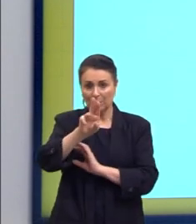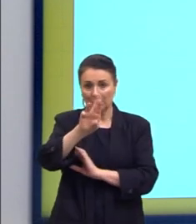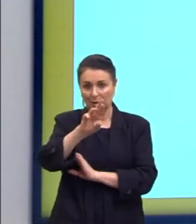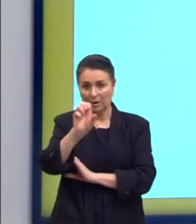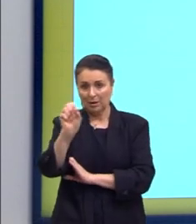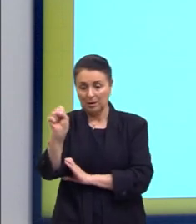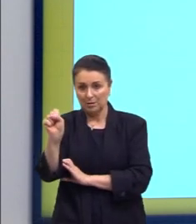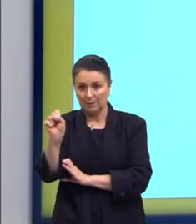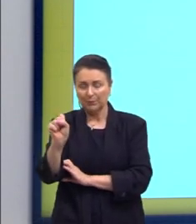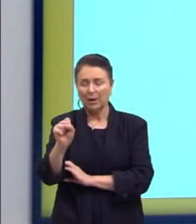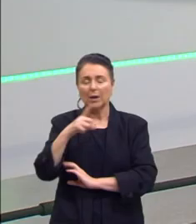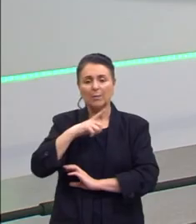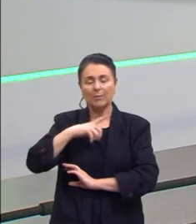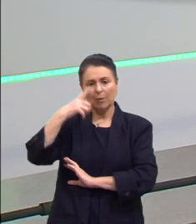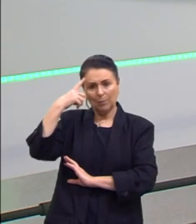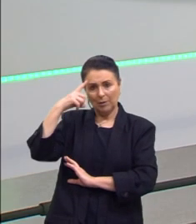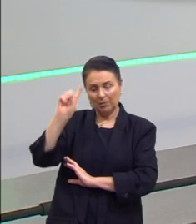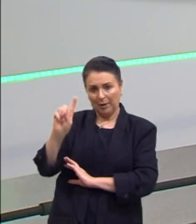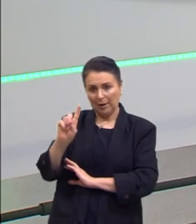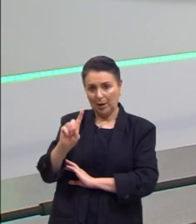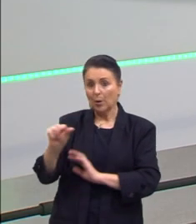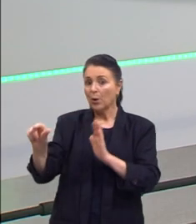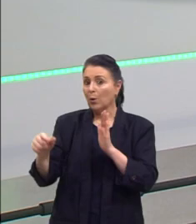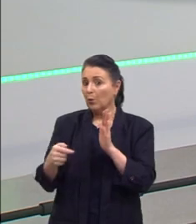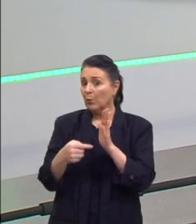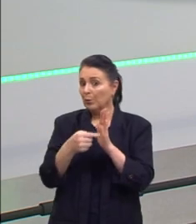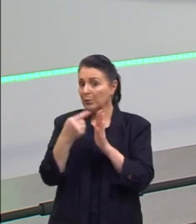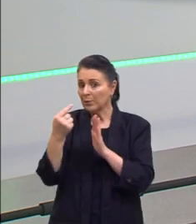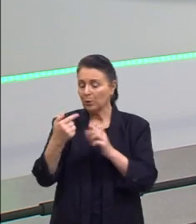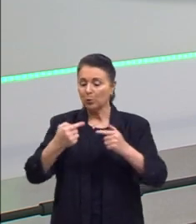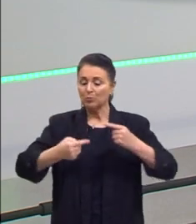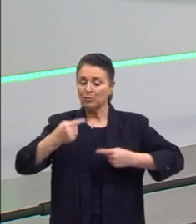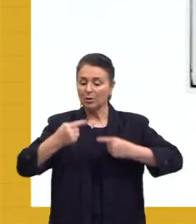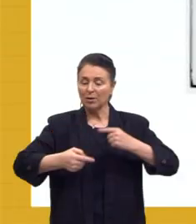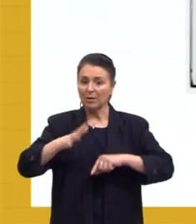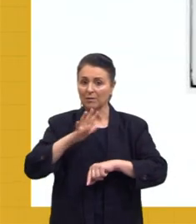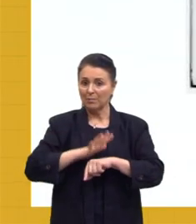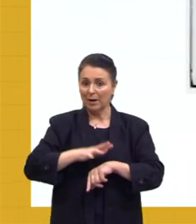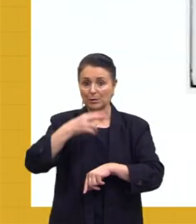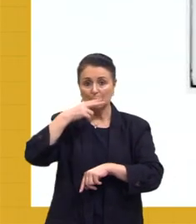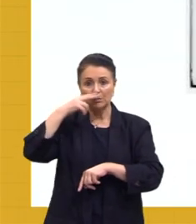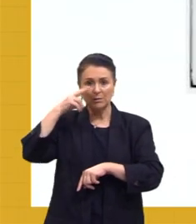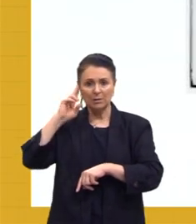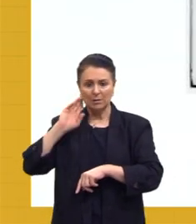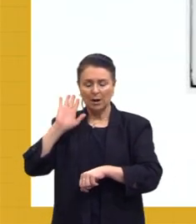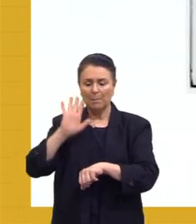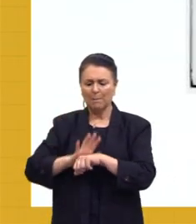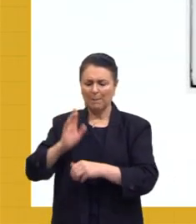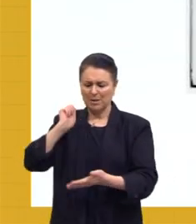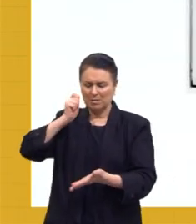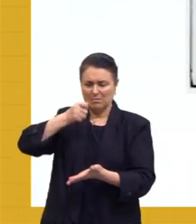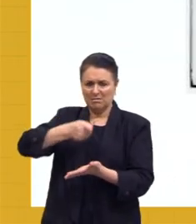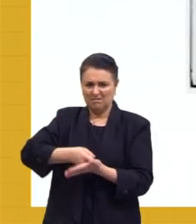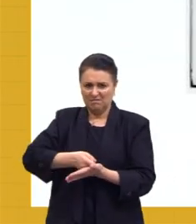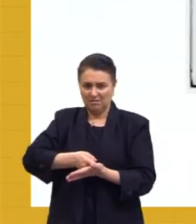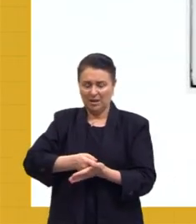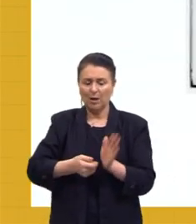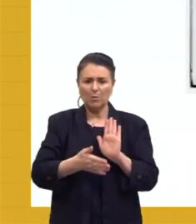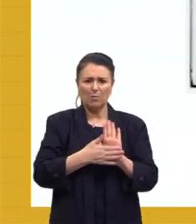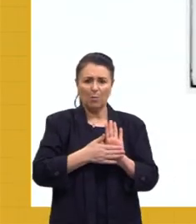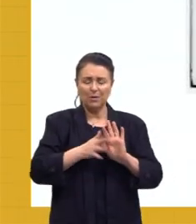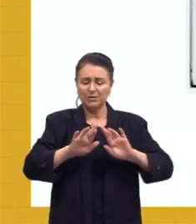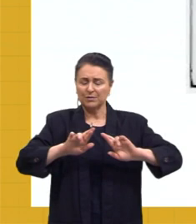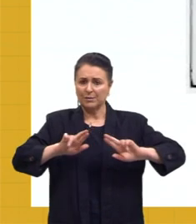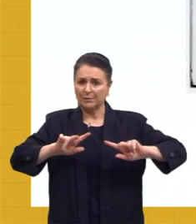Também se tem uma ideia de que Trotsky seria um cara que dialogava mais e que Stalin seria um cara mais autoritário. Seriam propostas